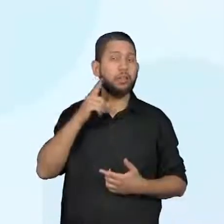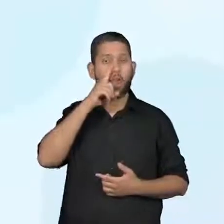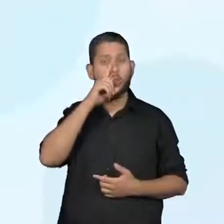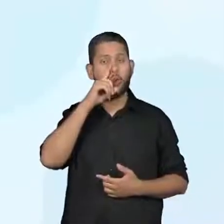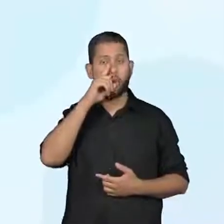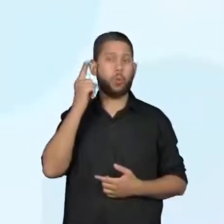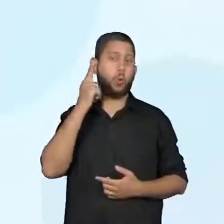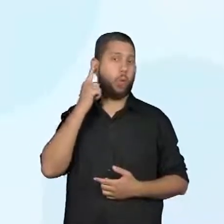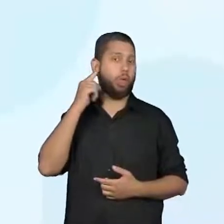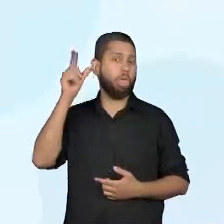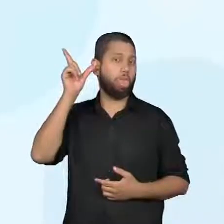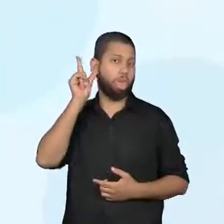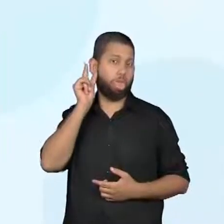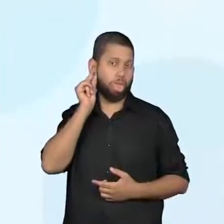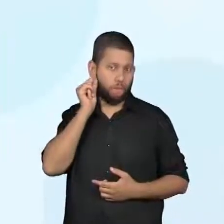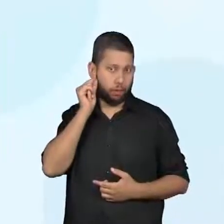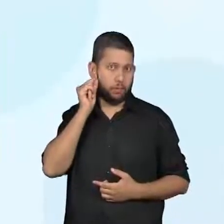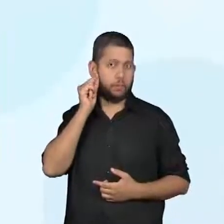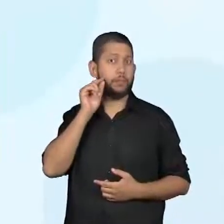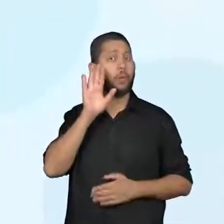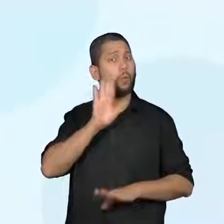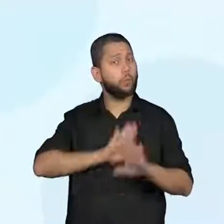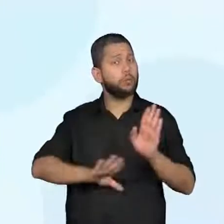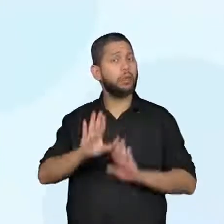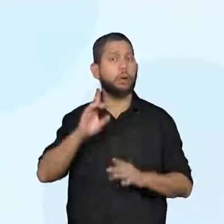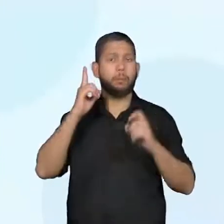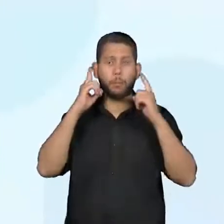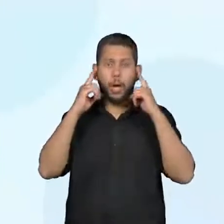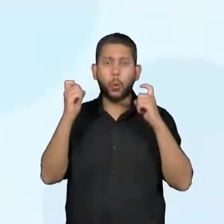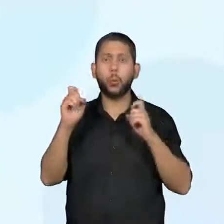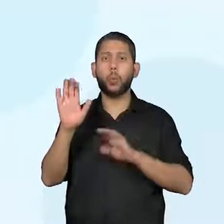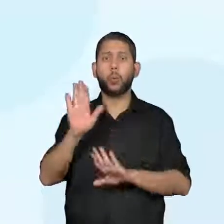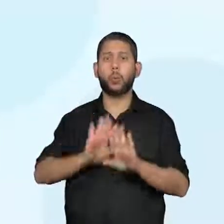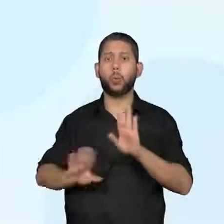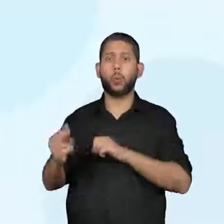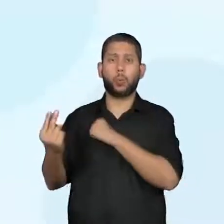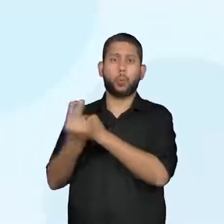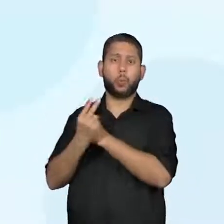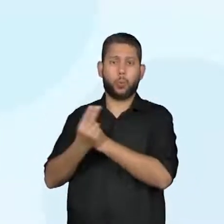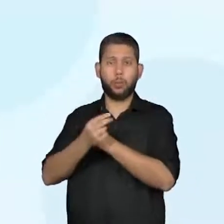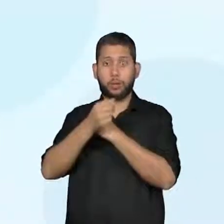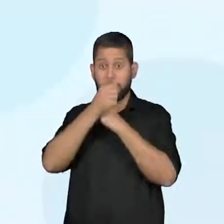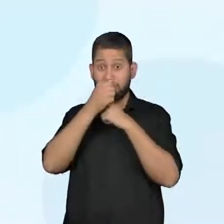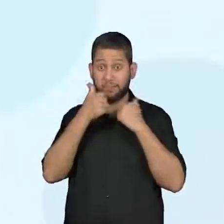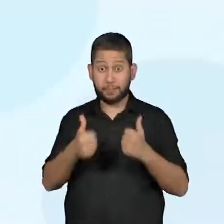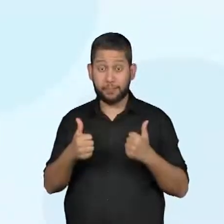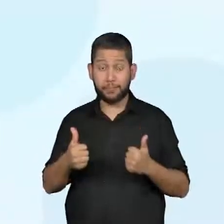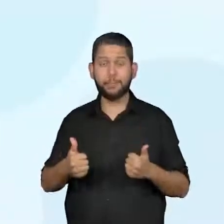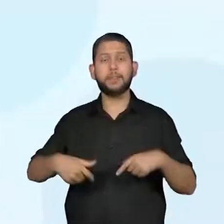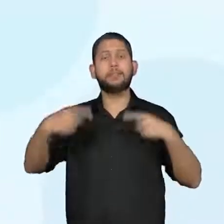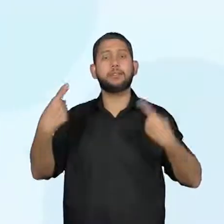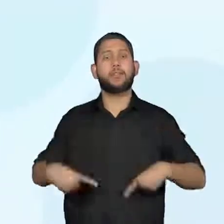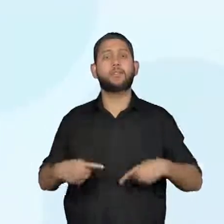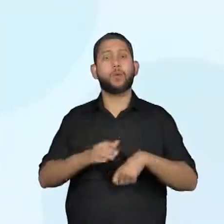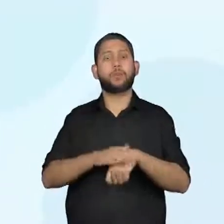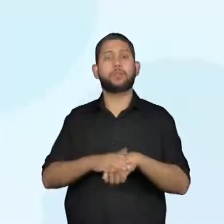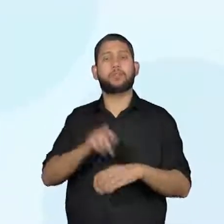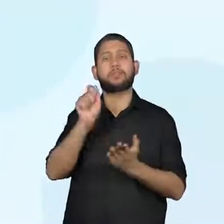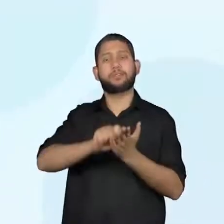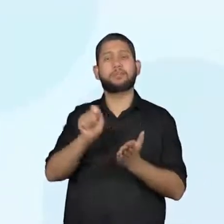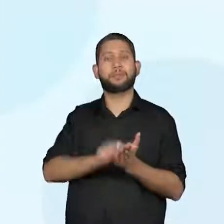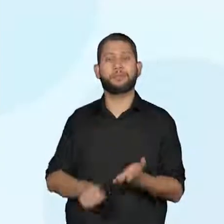vamos cuidar aí do que estamos ouvindo, como estamos ouvindo. E tem mais um desafio aí para vocês fazerem